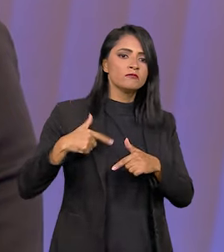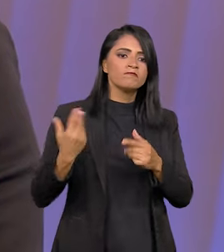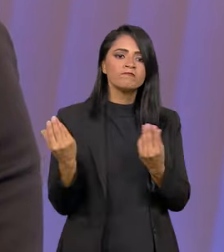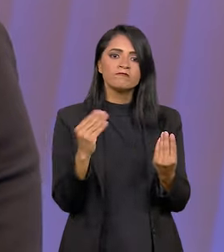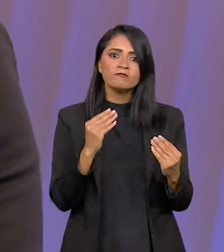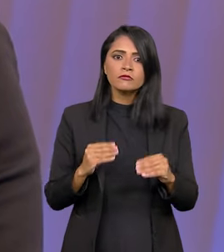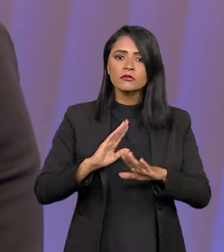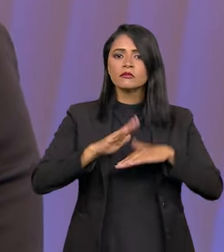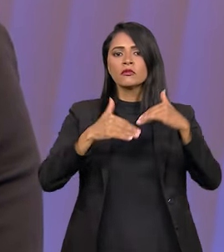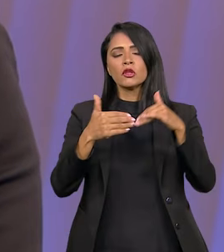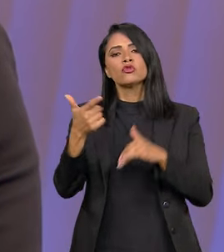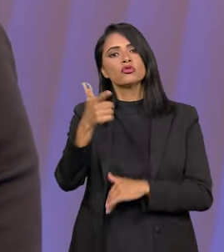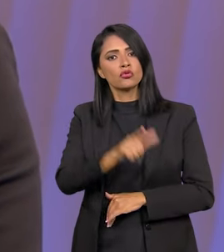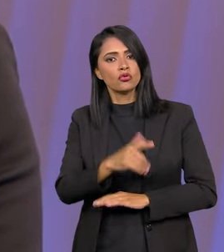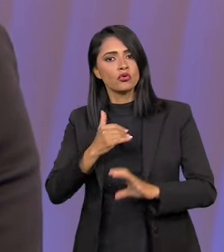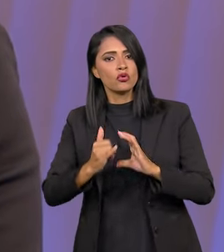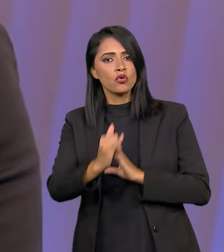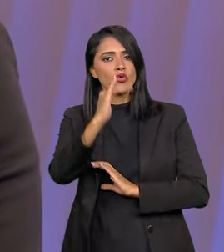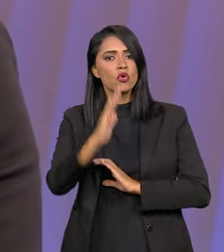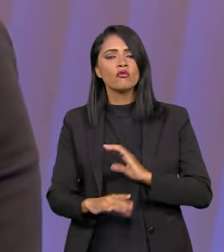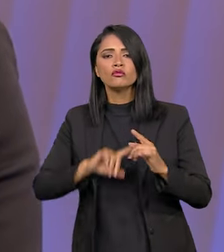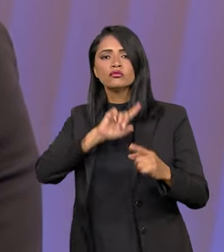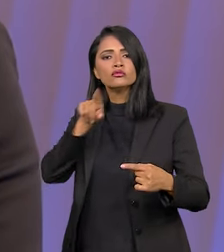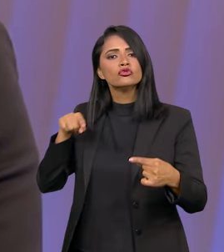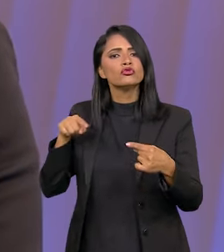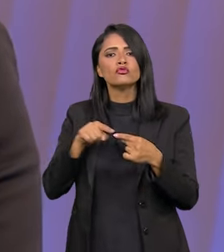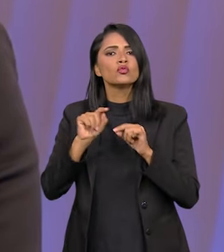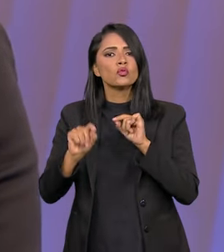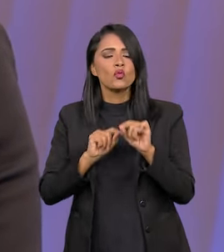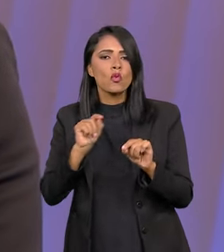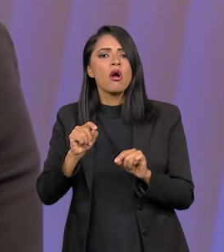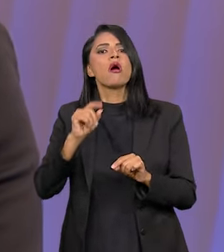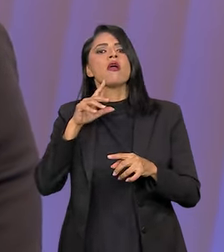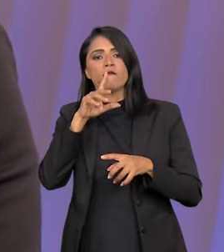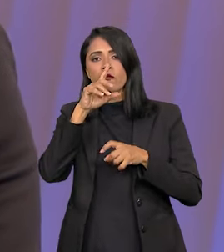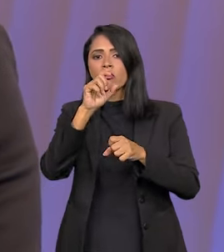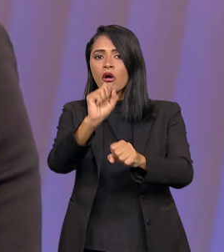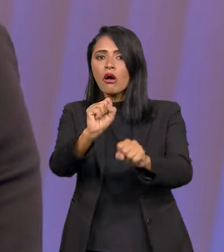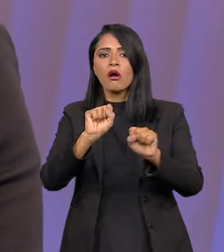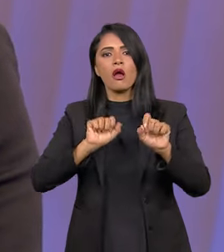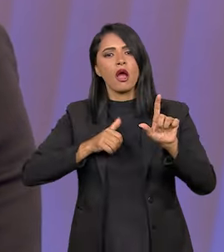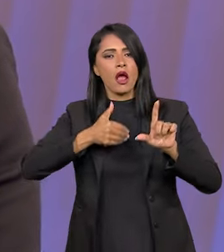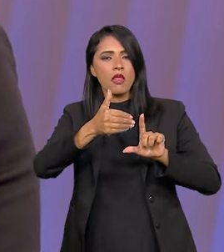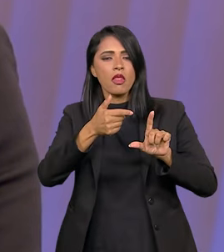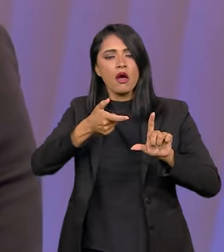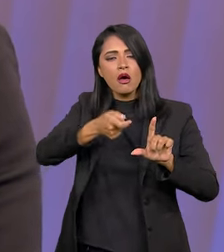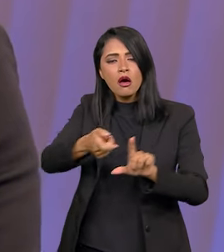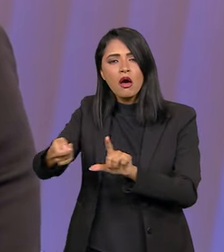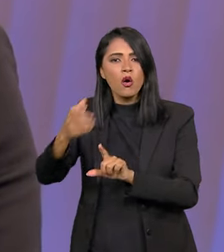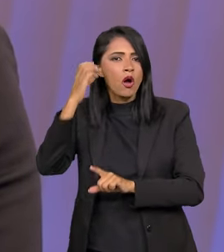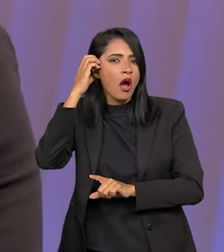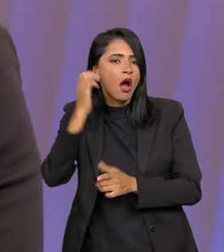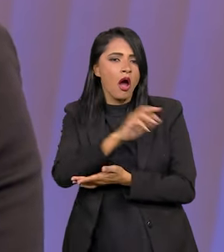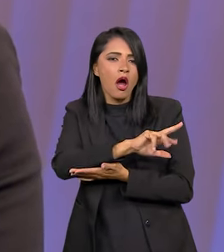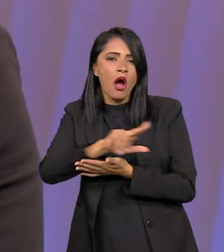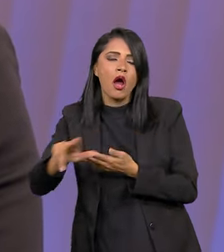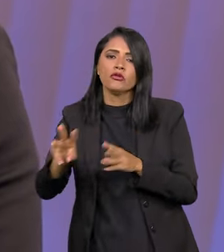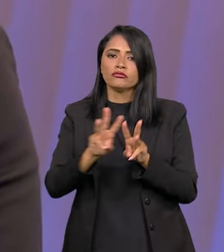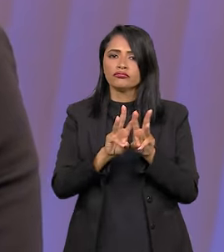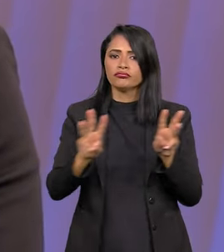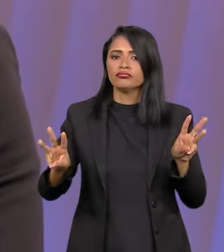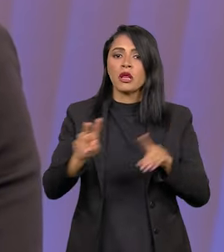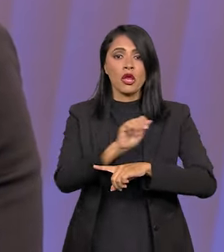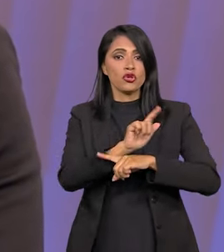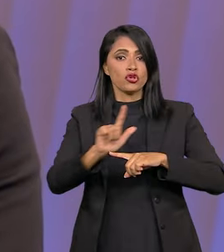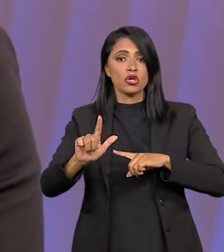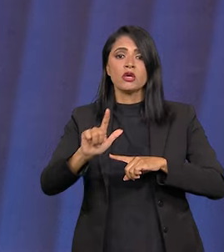nosso processo de reconstrução da IBC visa justamente o fortalecimento dos seus canais, dos seus veículos, seja a TV, seja o